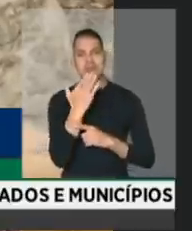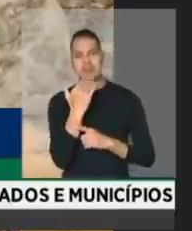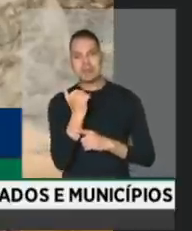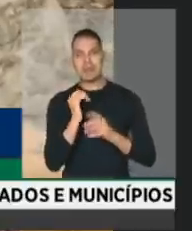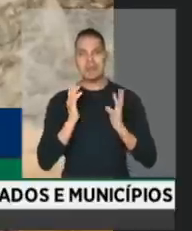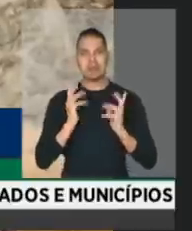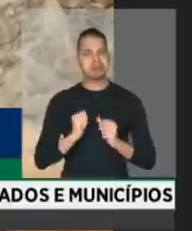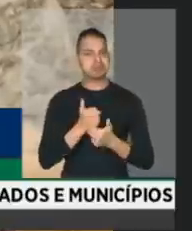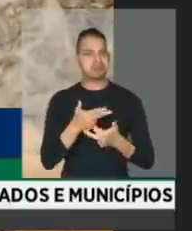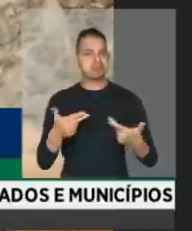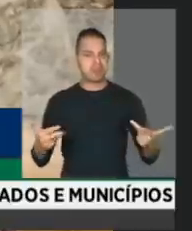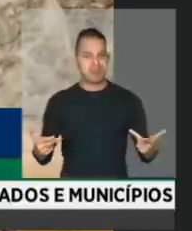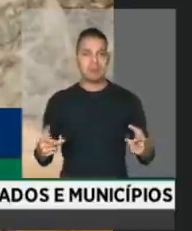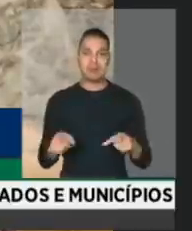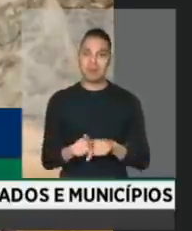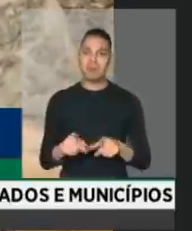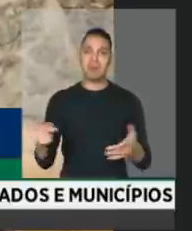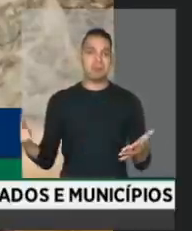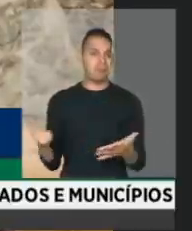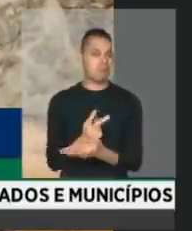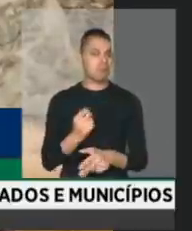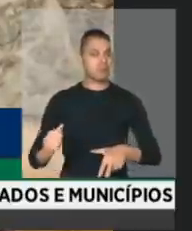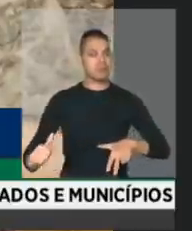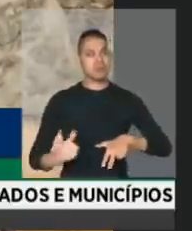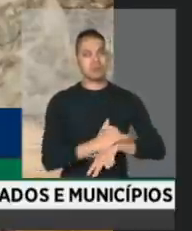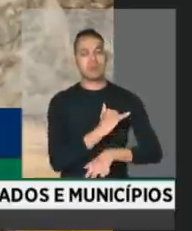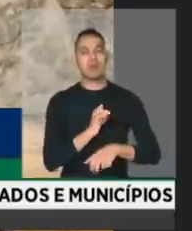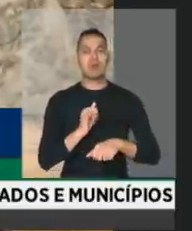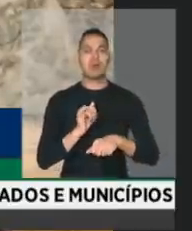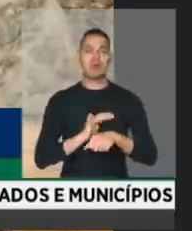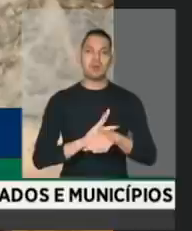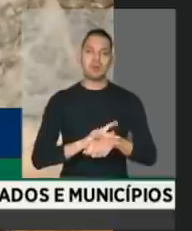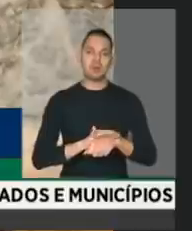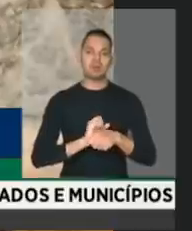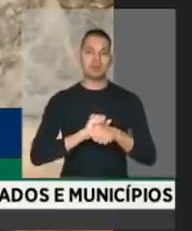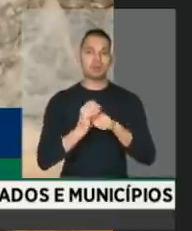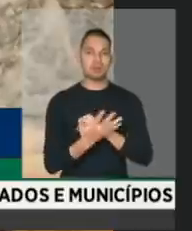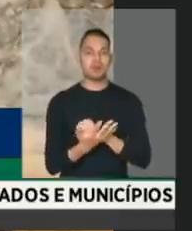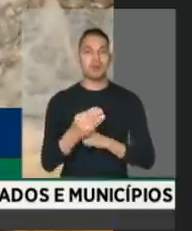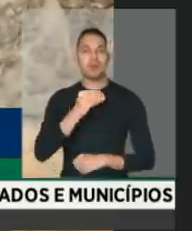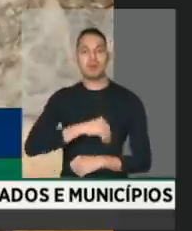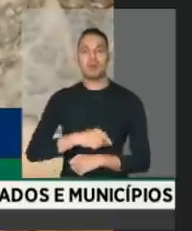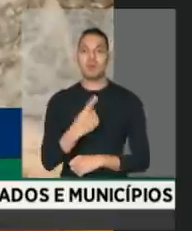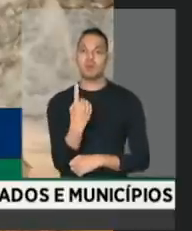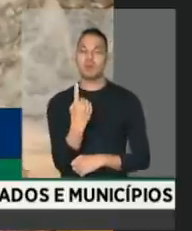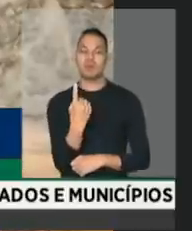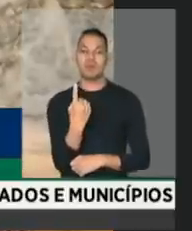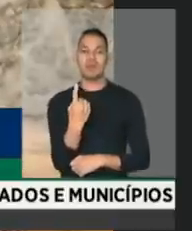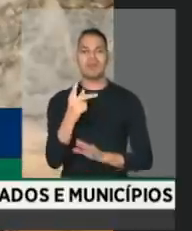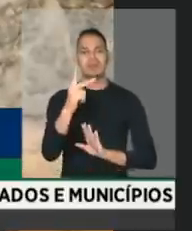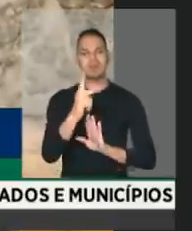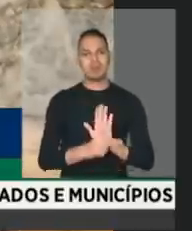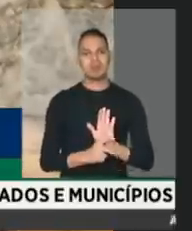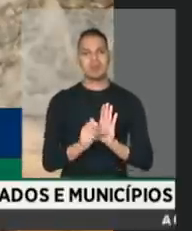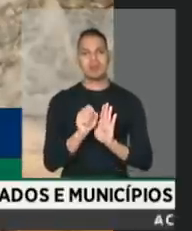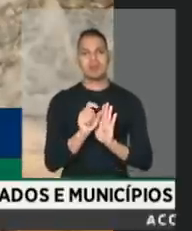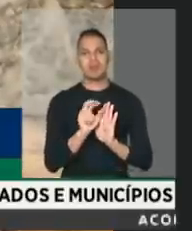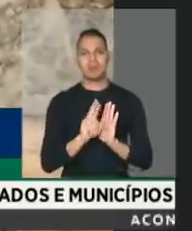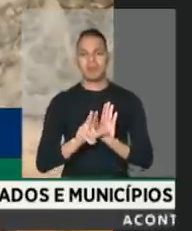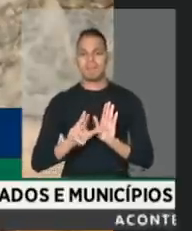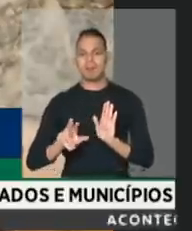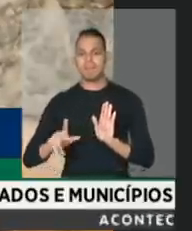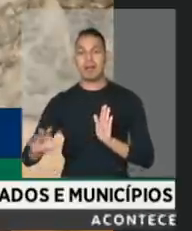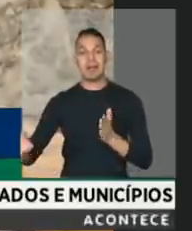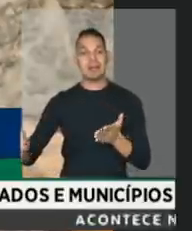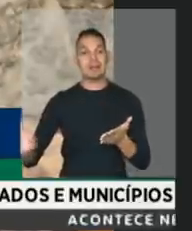que também possam ser vitimados pela Covid-19 no valor de um salário mínimo. Esses projetos, no caso desse auxílio especial